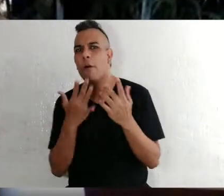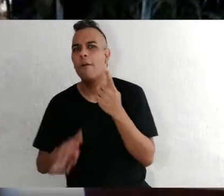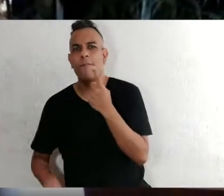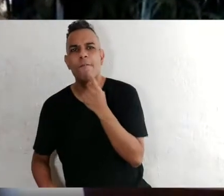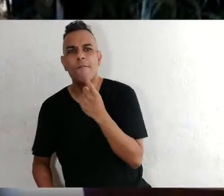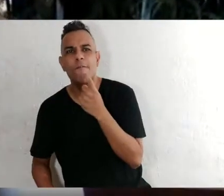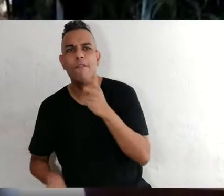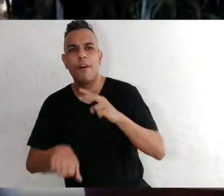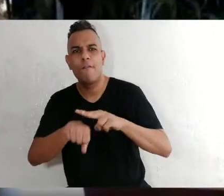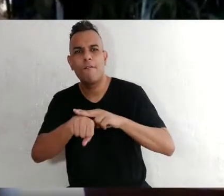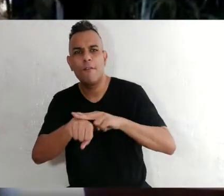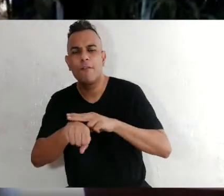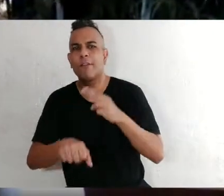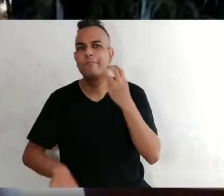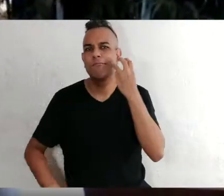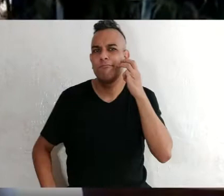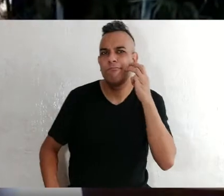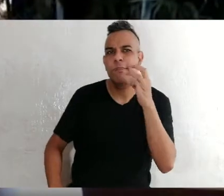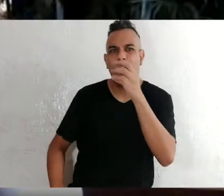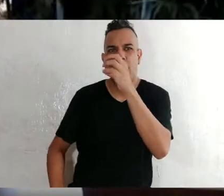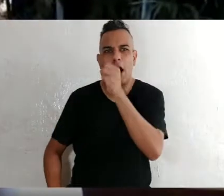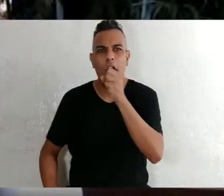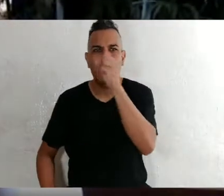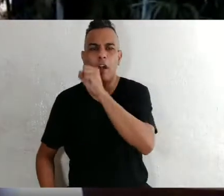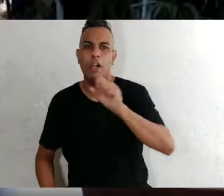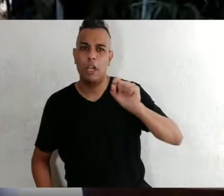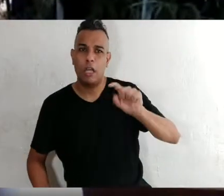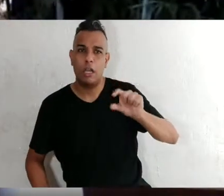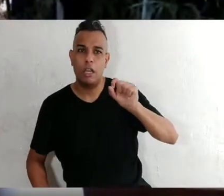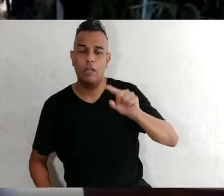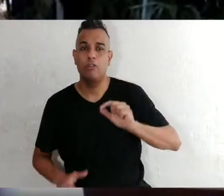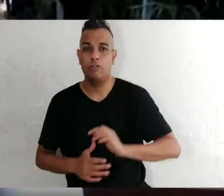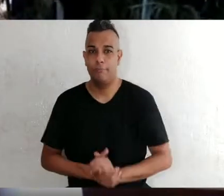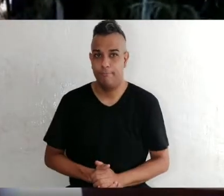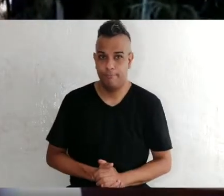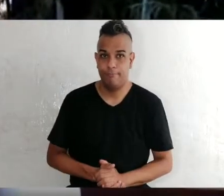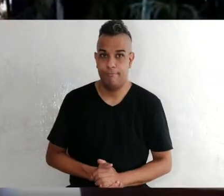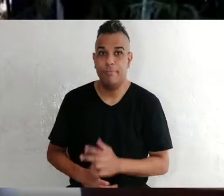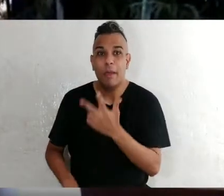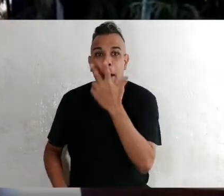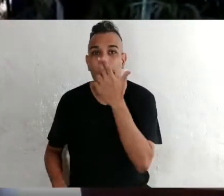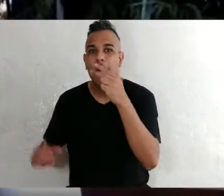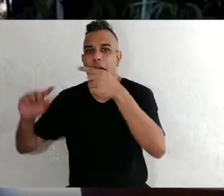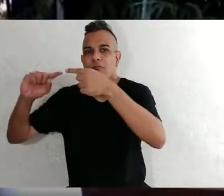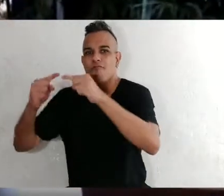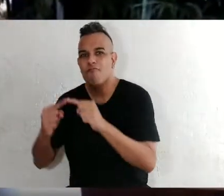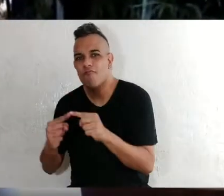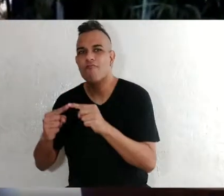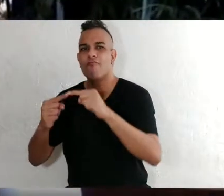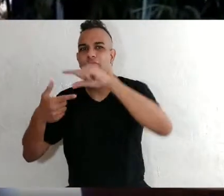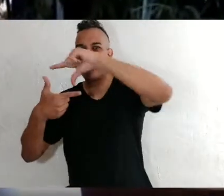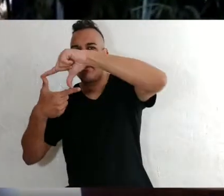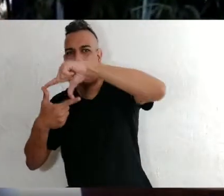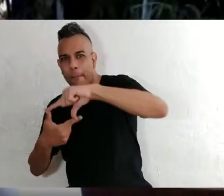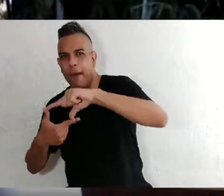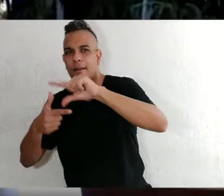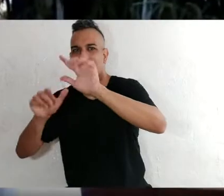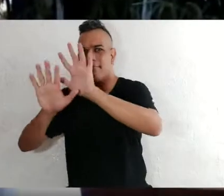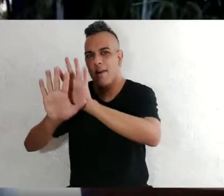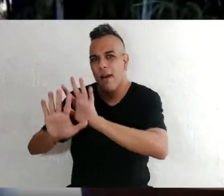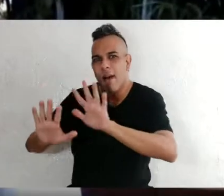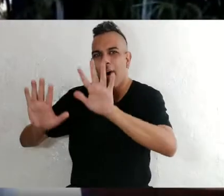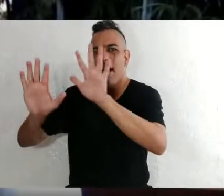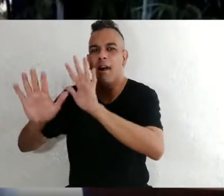vermelho, verde, rosa, bordô, laranja e azul petróleo. Simula fractais, figuras da geometria